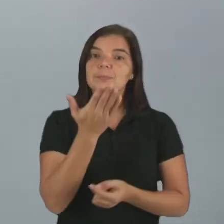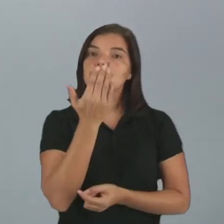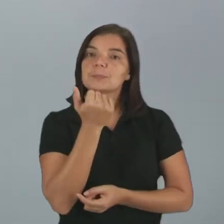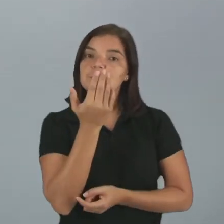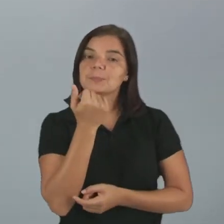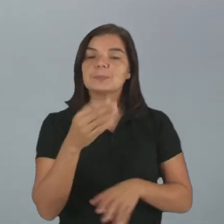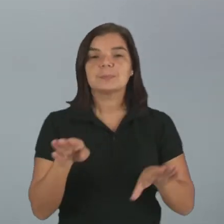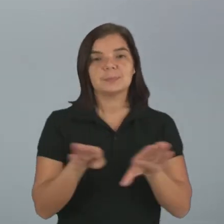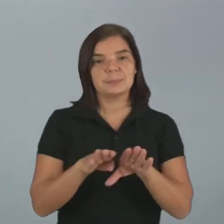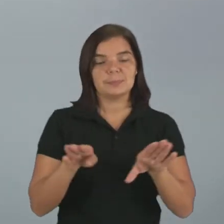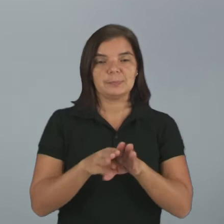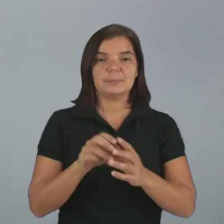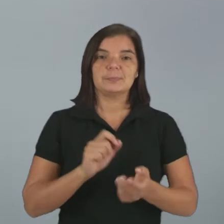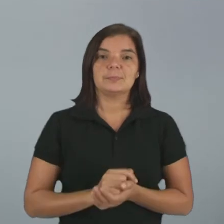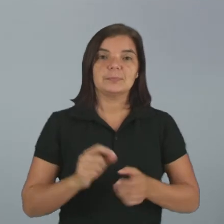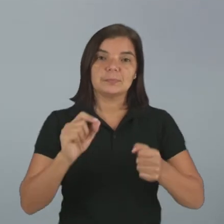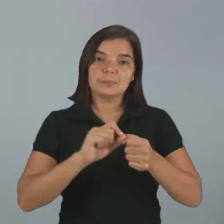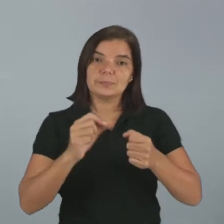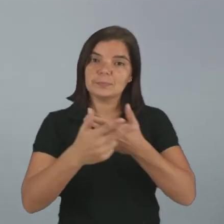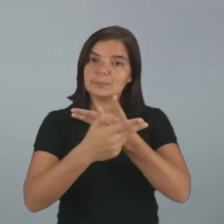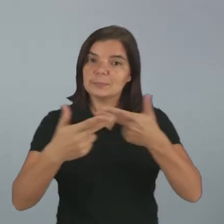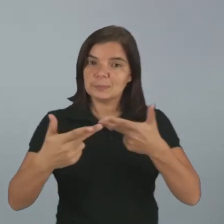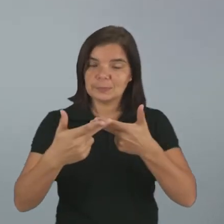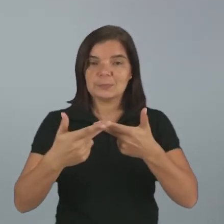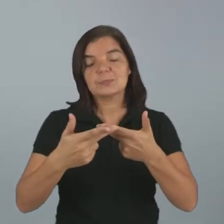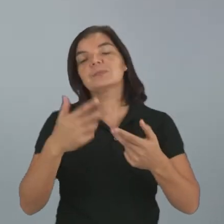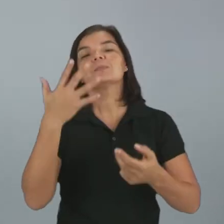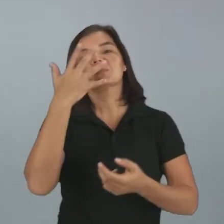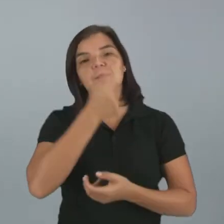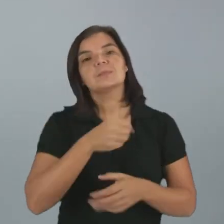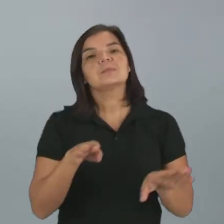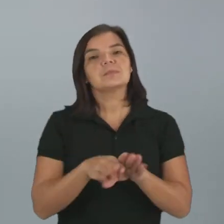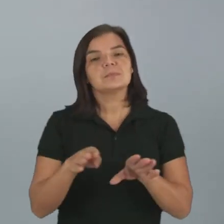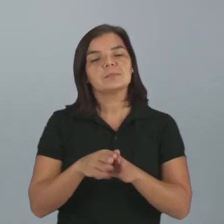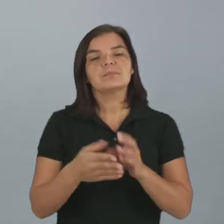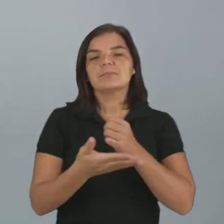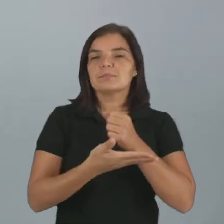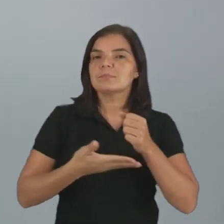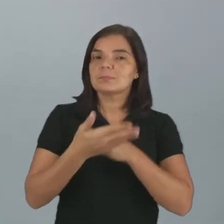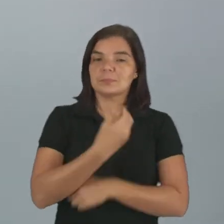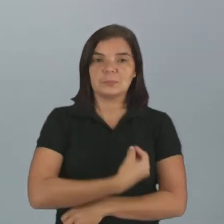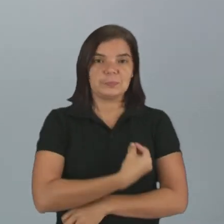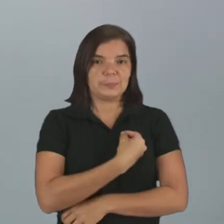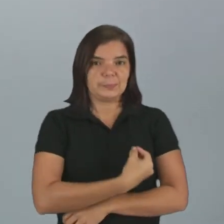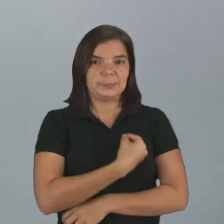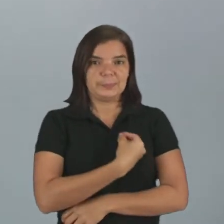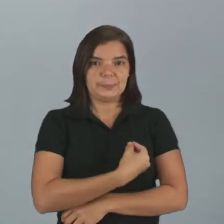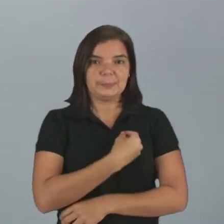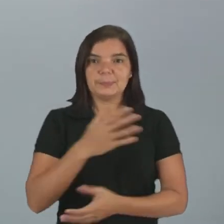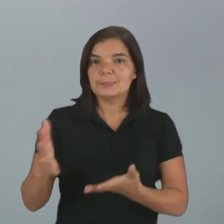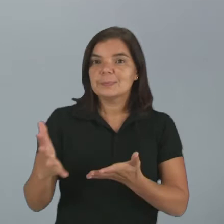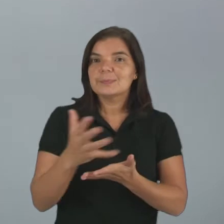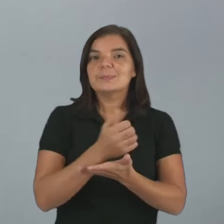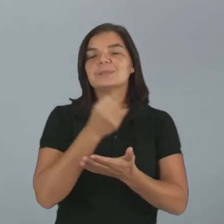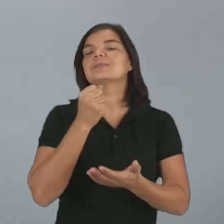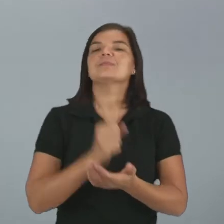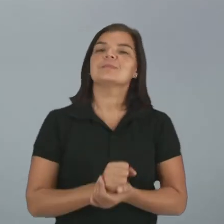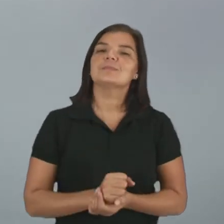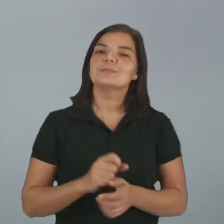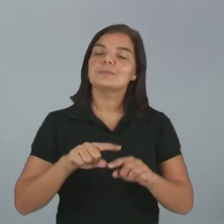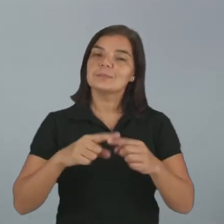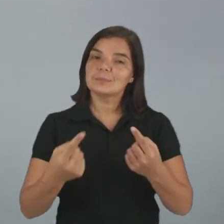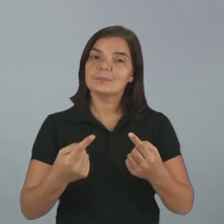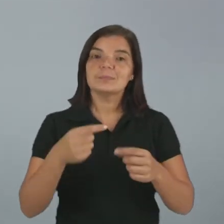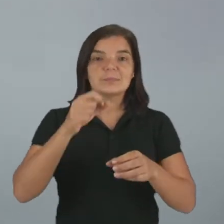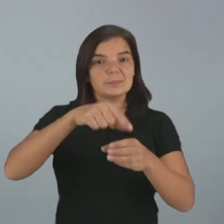alimentar, quanto para fazer os seus artesanatos. Mas eles, basicamente, vivem de extração. Mas eles